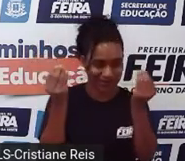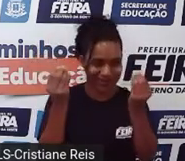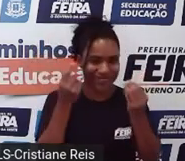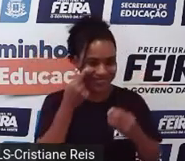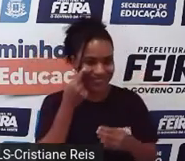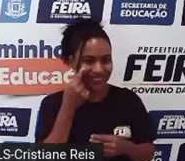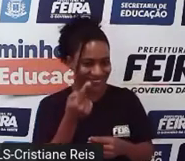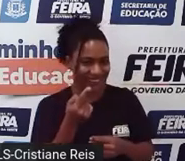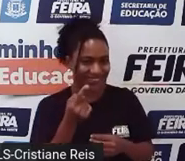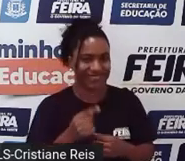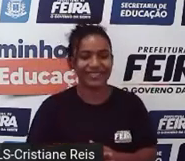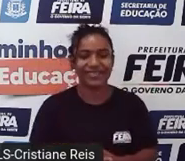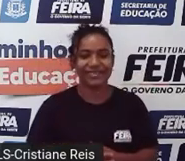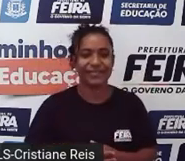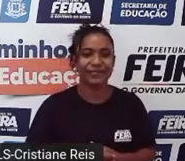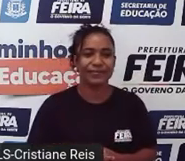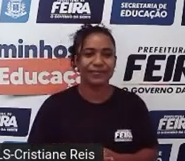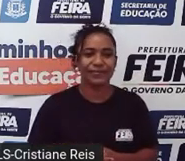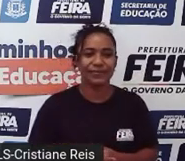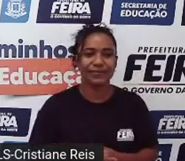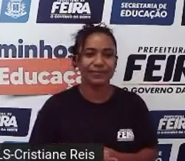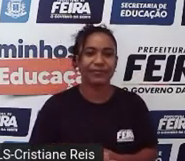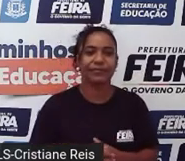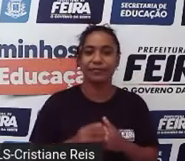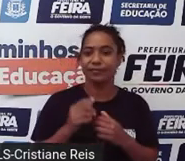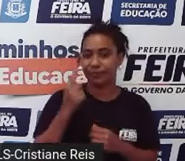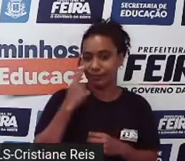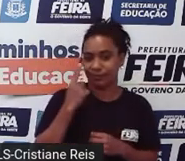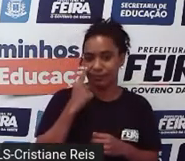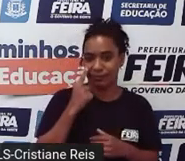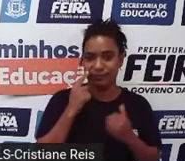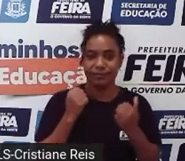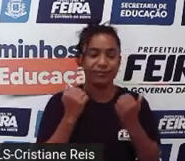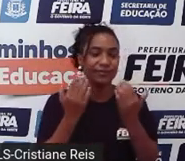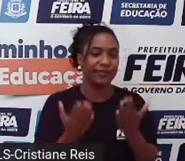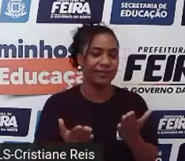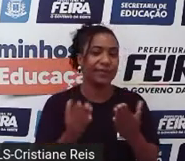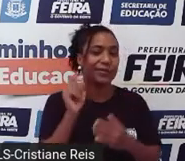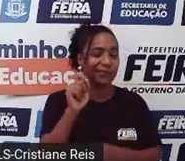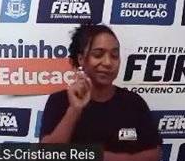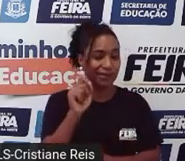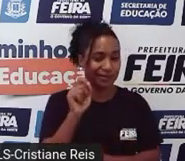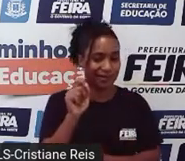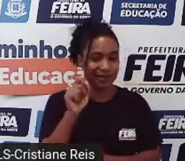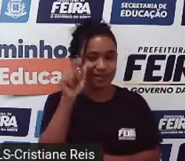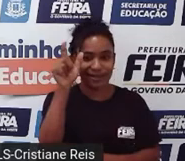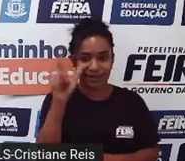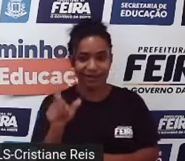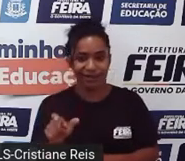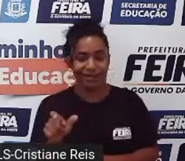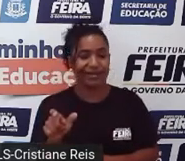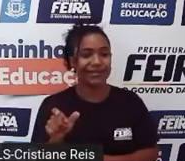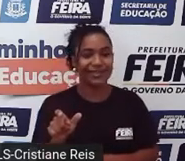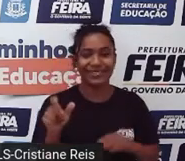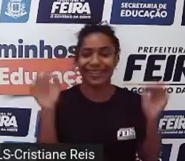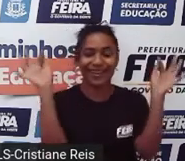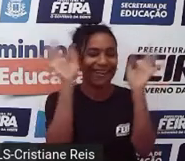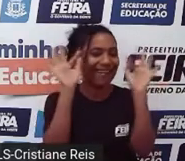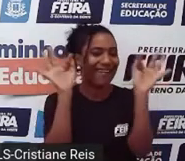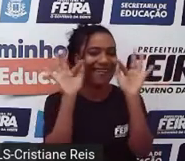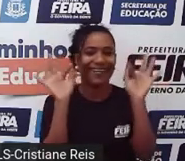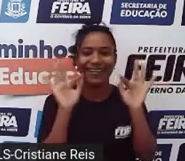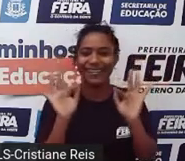So, in the situation, então nessa situação, a gente observa o quê? Que a personagem, ela está feliz